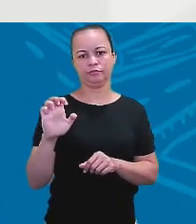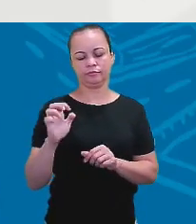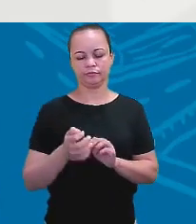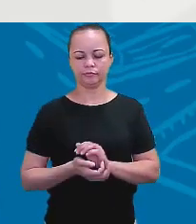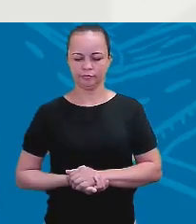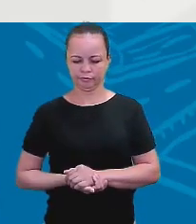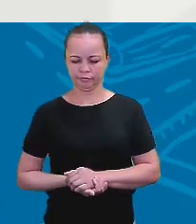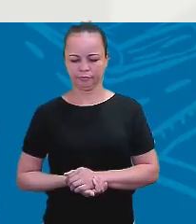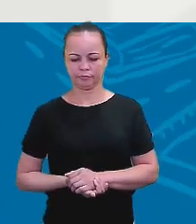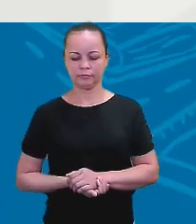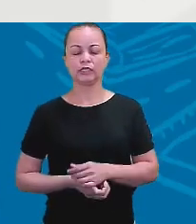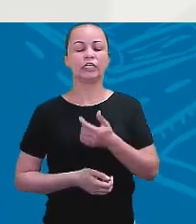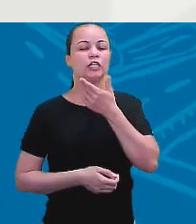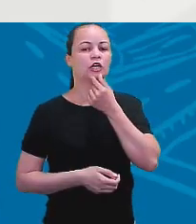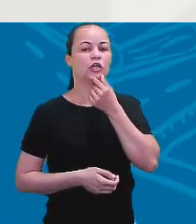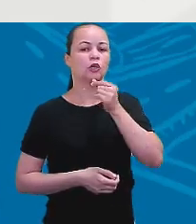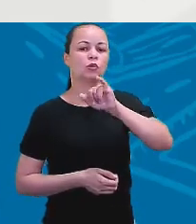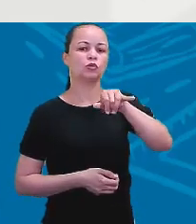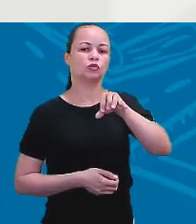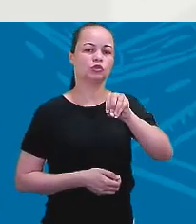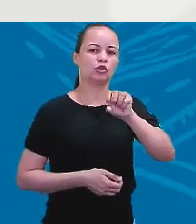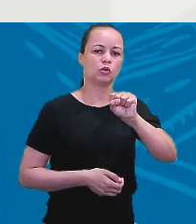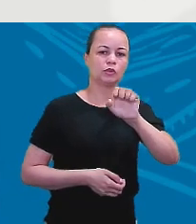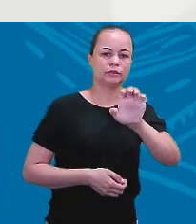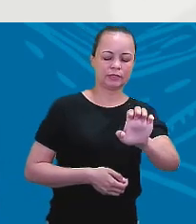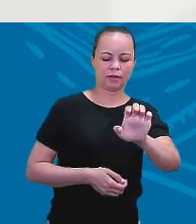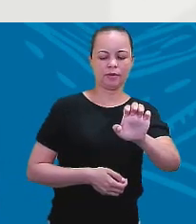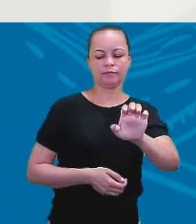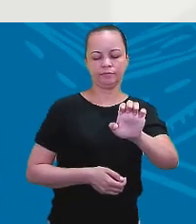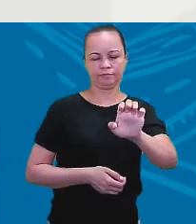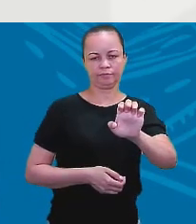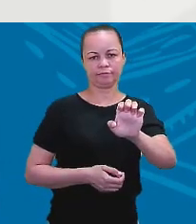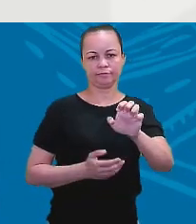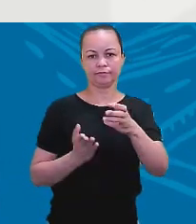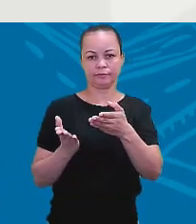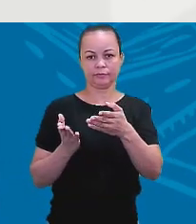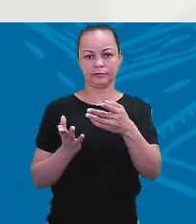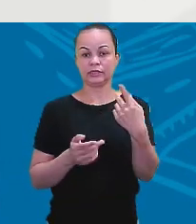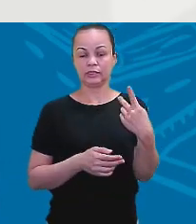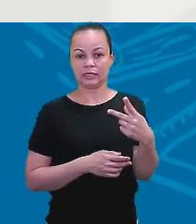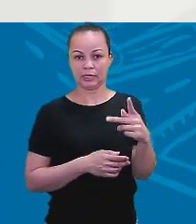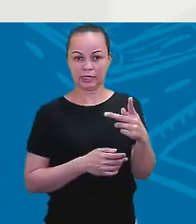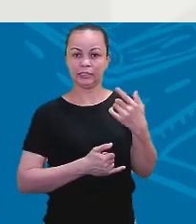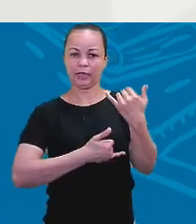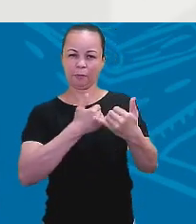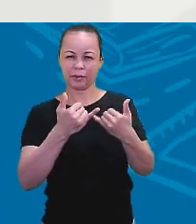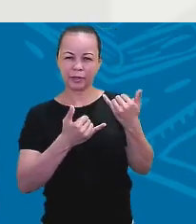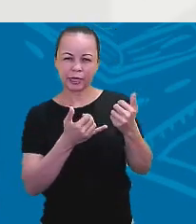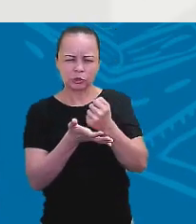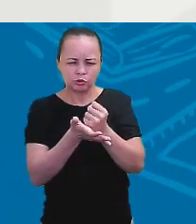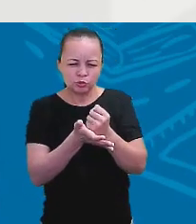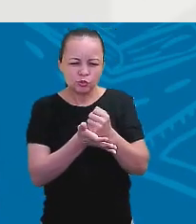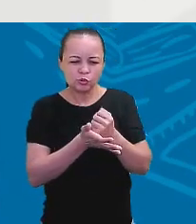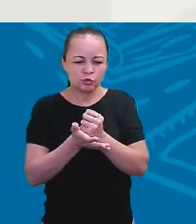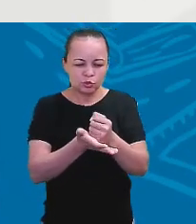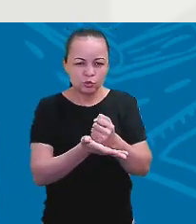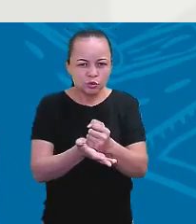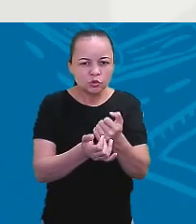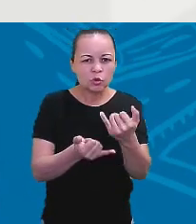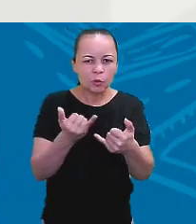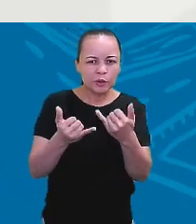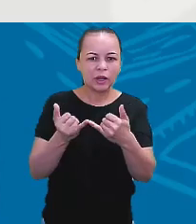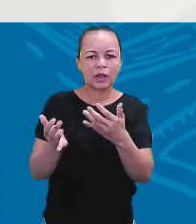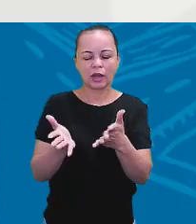José? José is a good player. Veja. Is. Está afirmando, não está? Qual é a negativa de is?